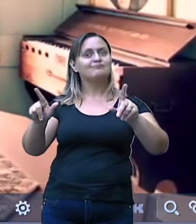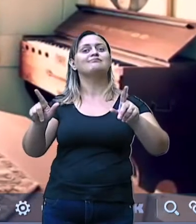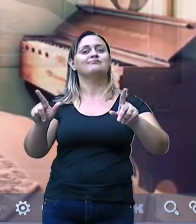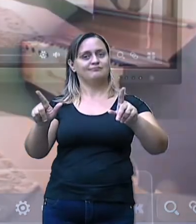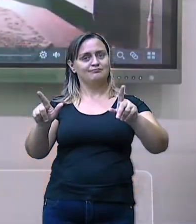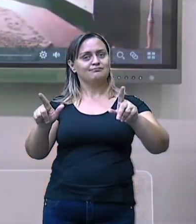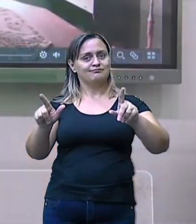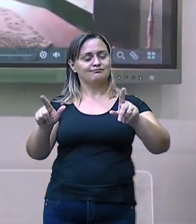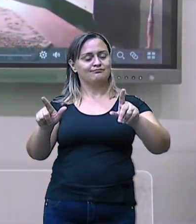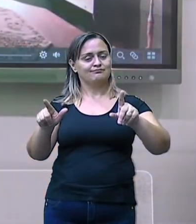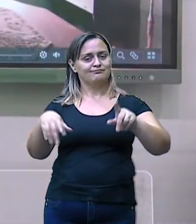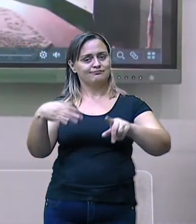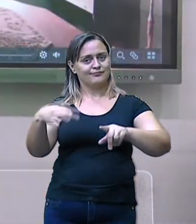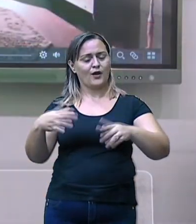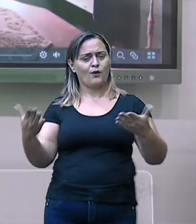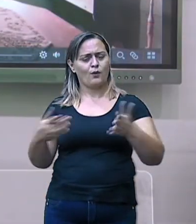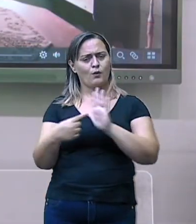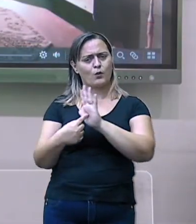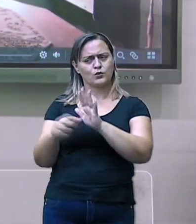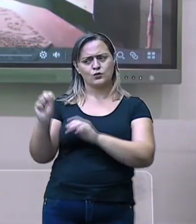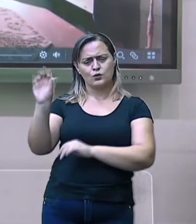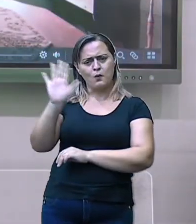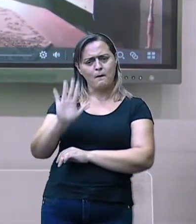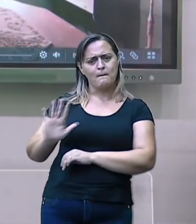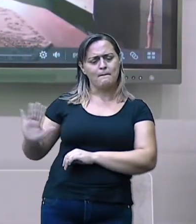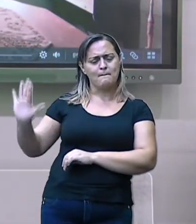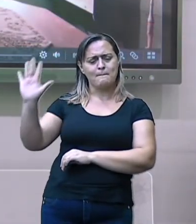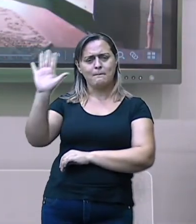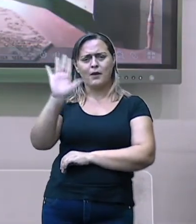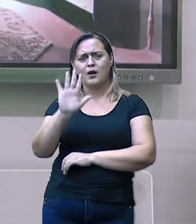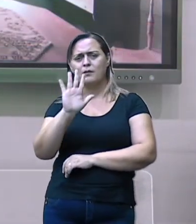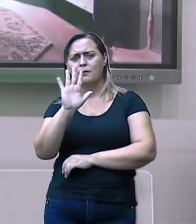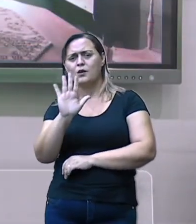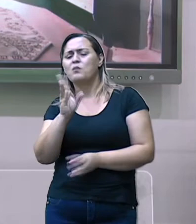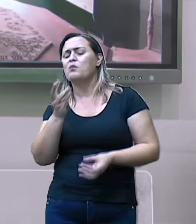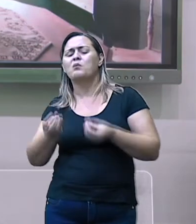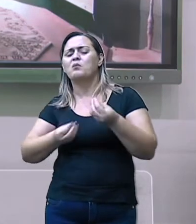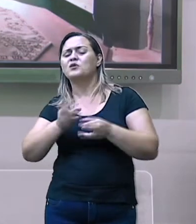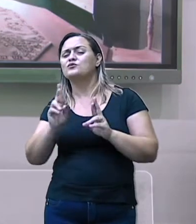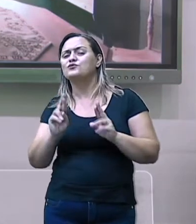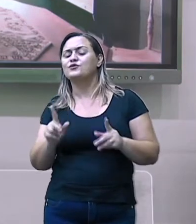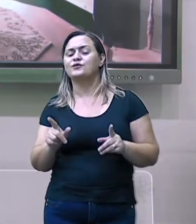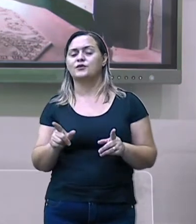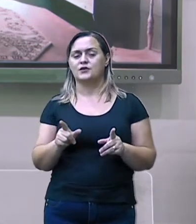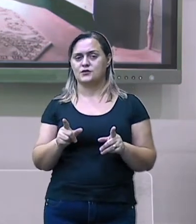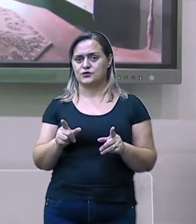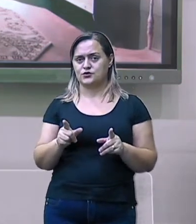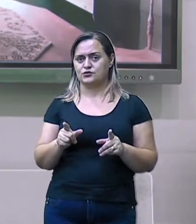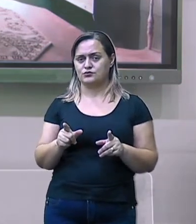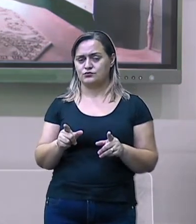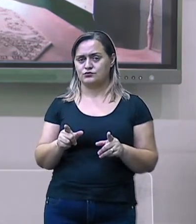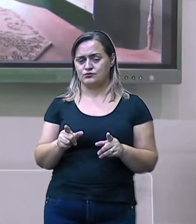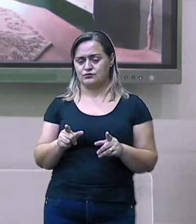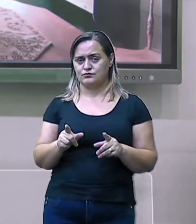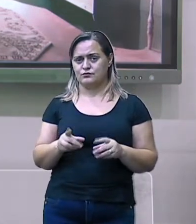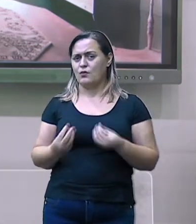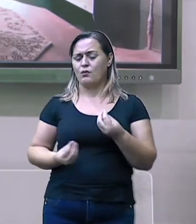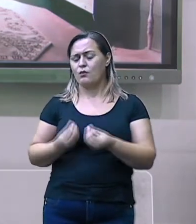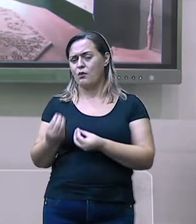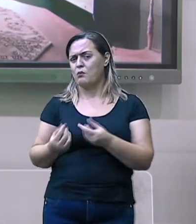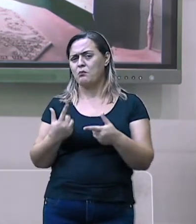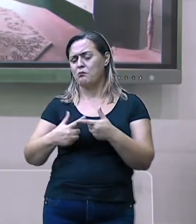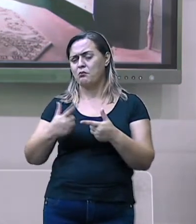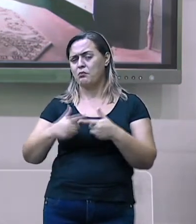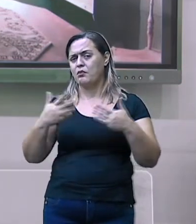no mapa sobre essa questão, essas diferenças. Por que dessas diferenças